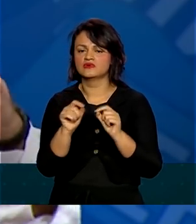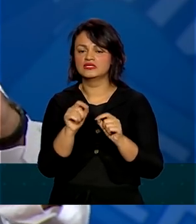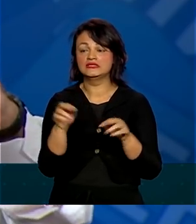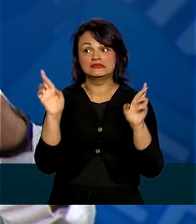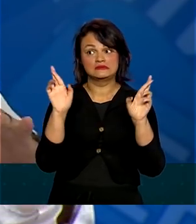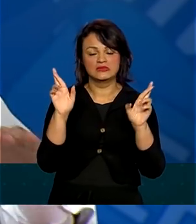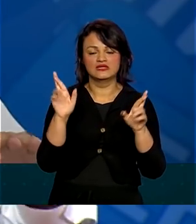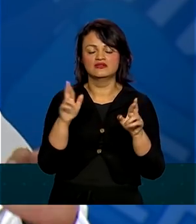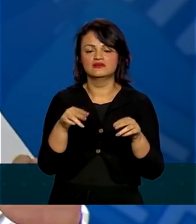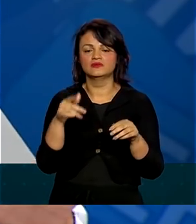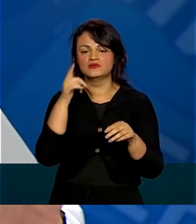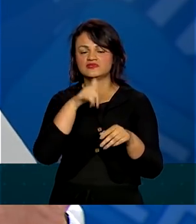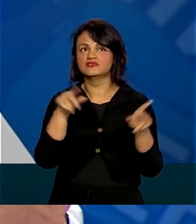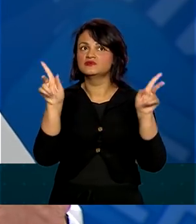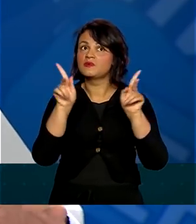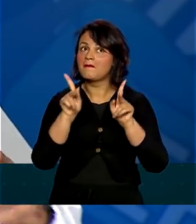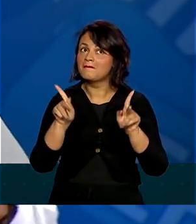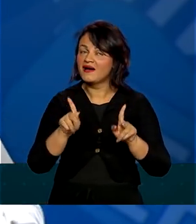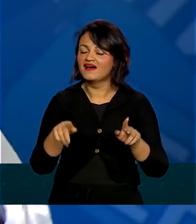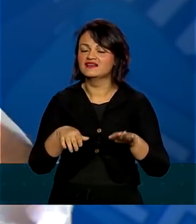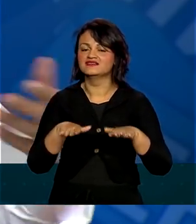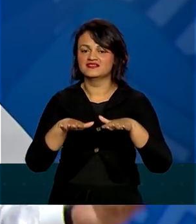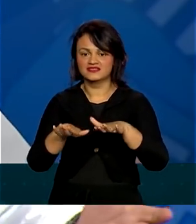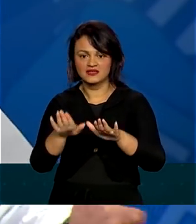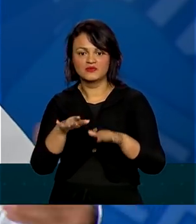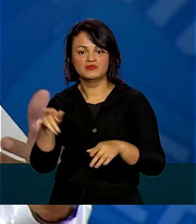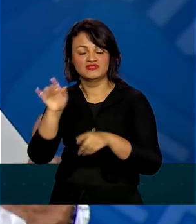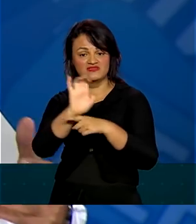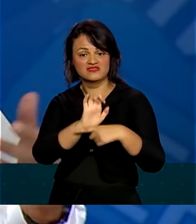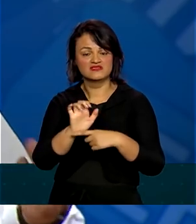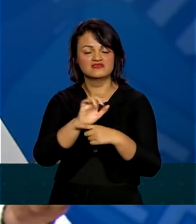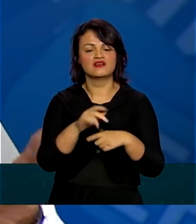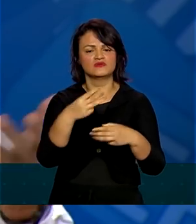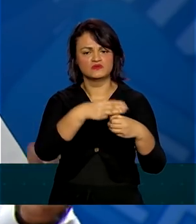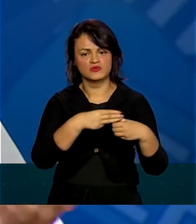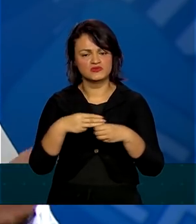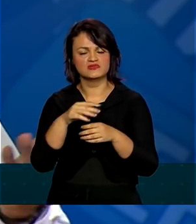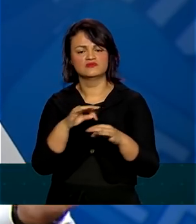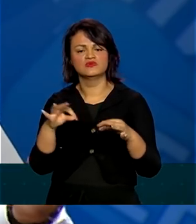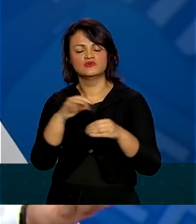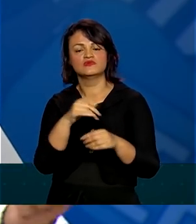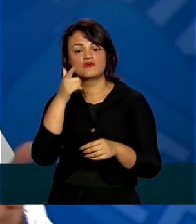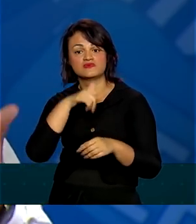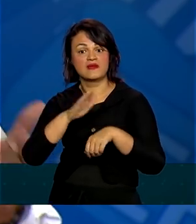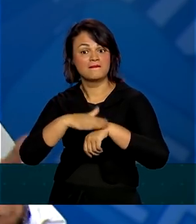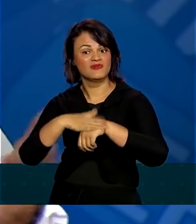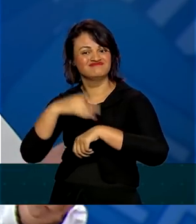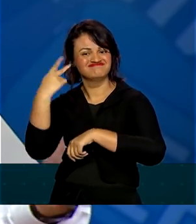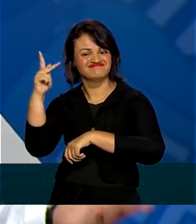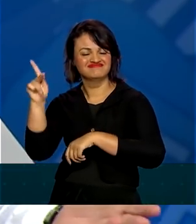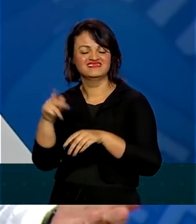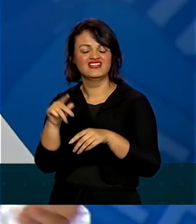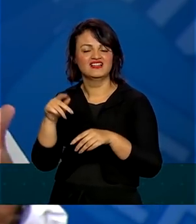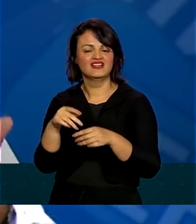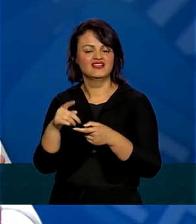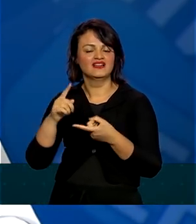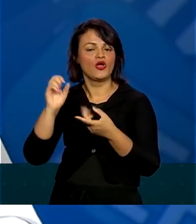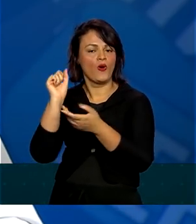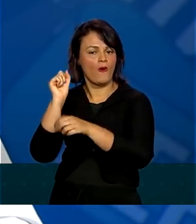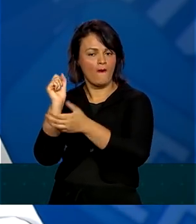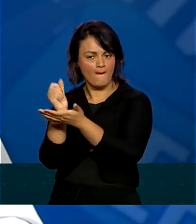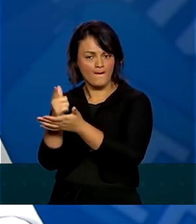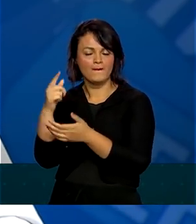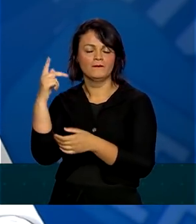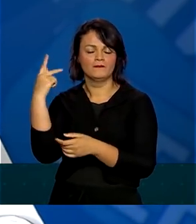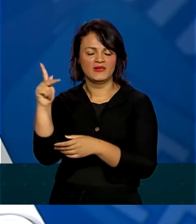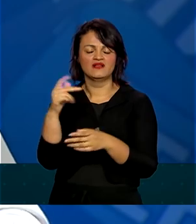esperamos ter paz com o equipamento e que os estados e os municípios possam, eles mesmos, fazerem suas compras dentro